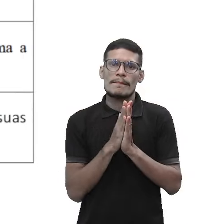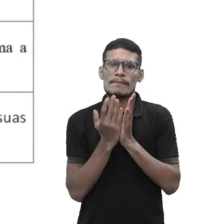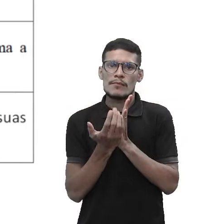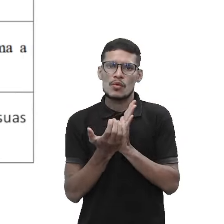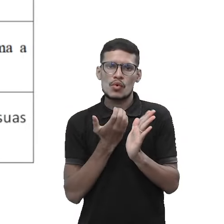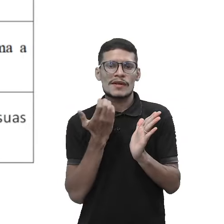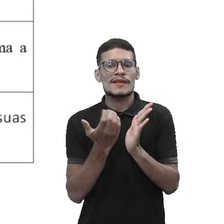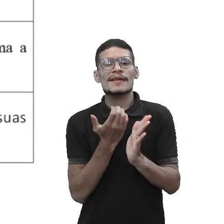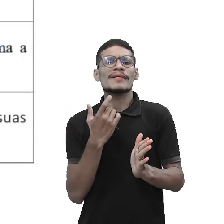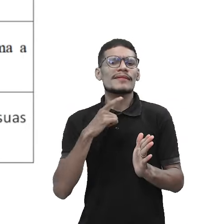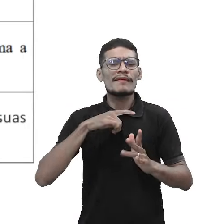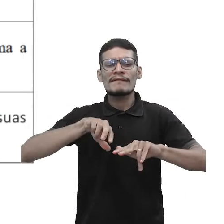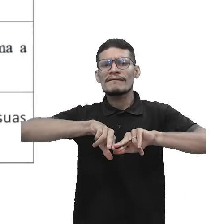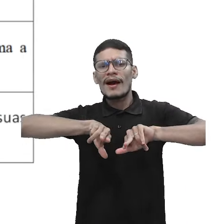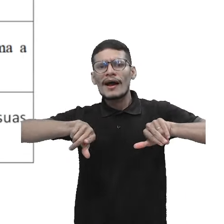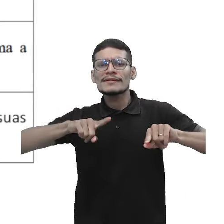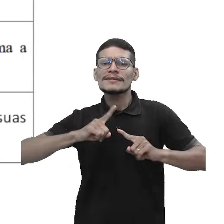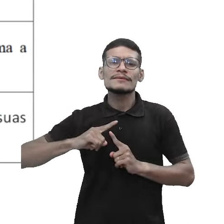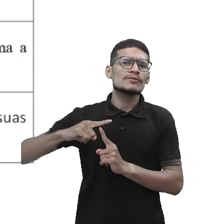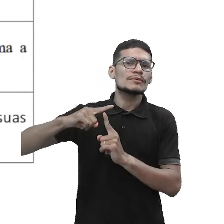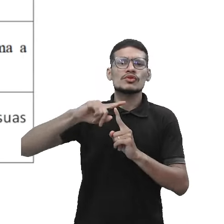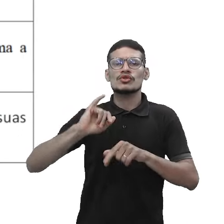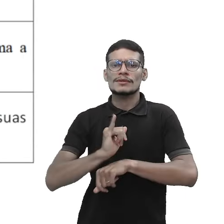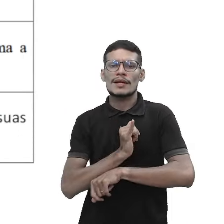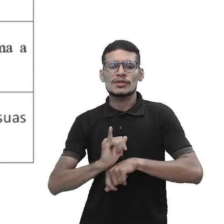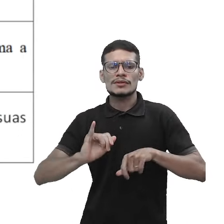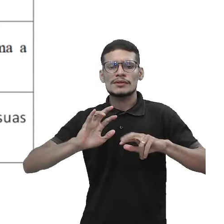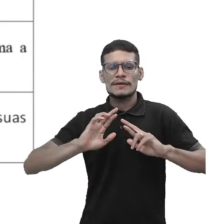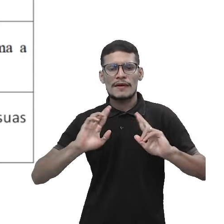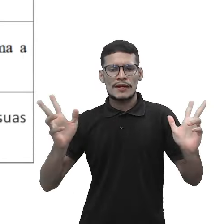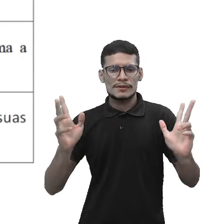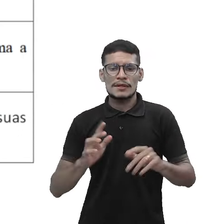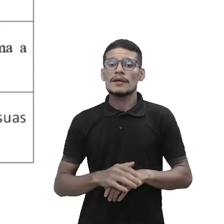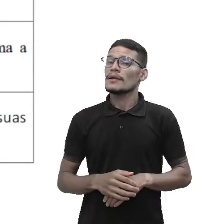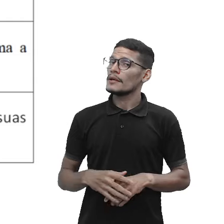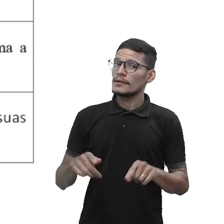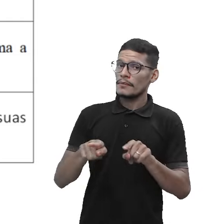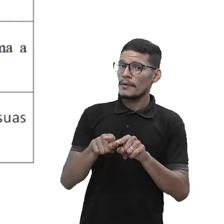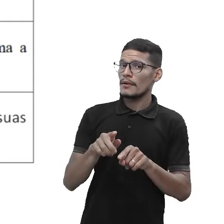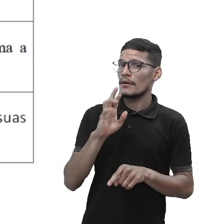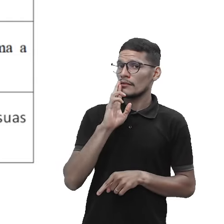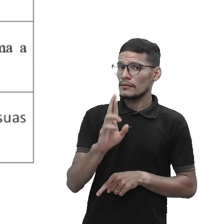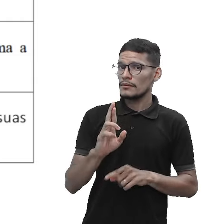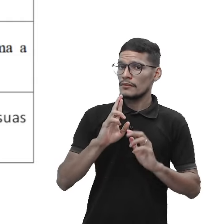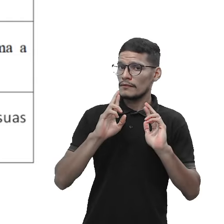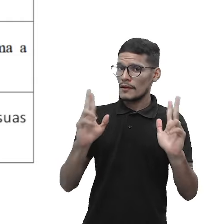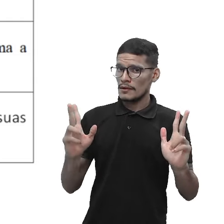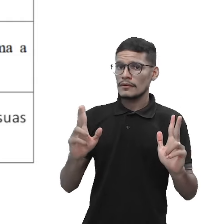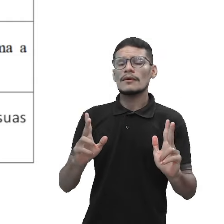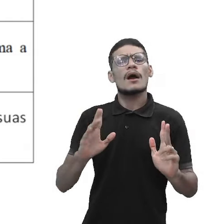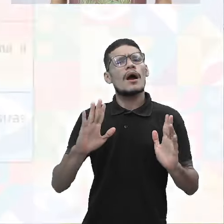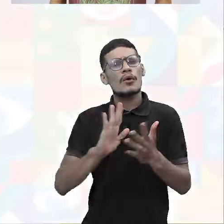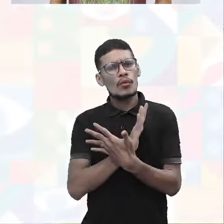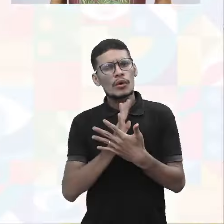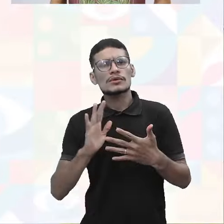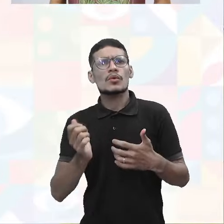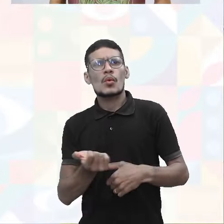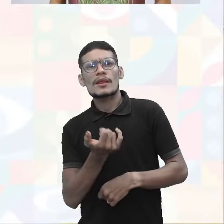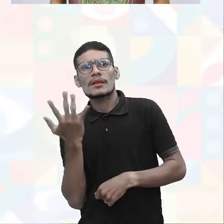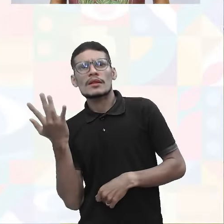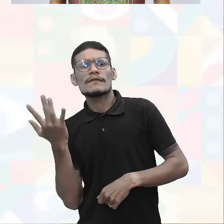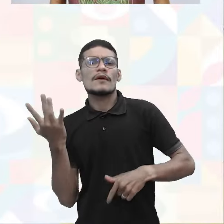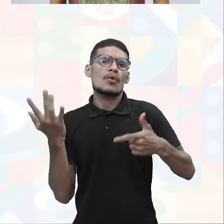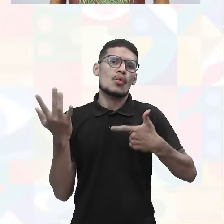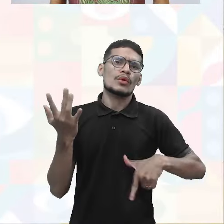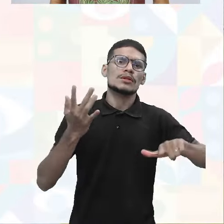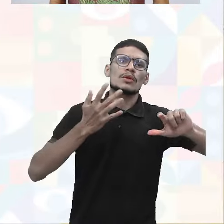uma série de técnicas diferentes e a quais vão gerar, lógico, resultados diferentes. Muitas quantitativos e muitas também